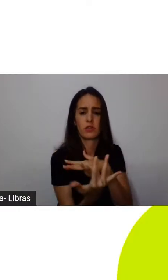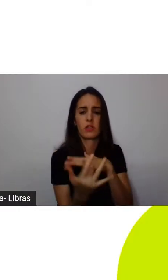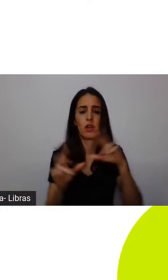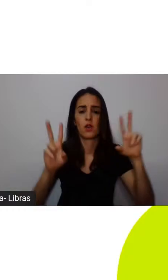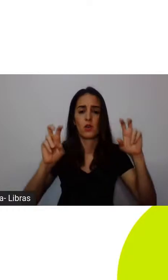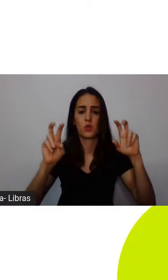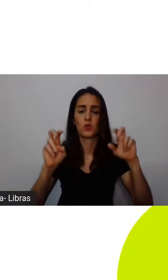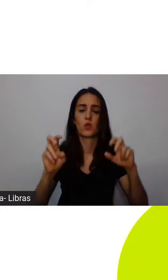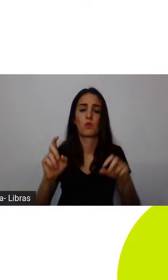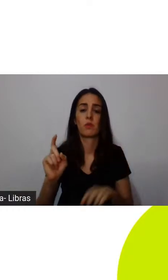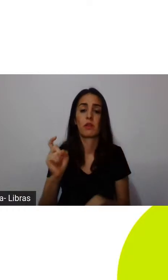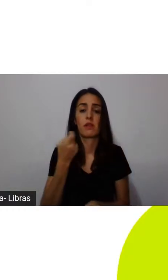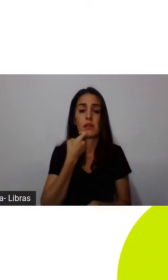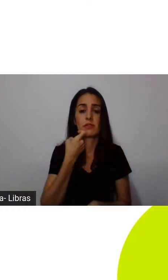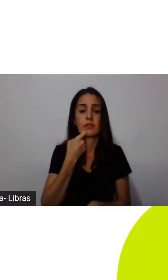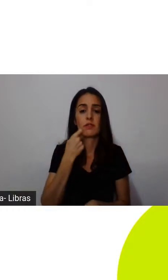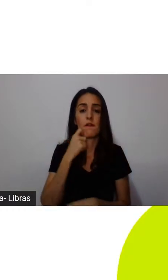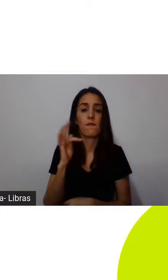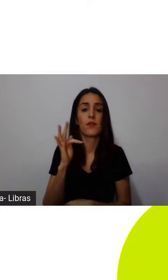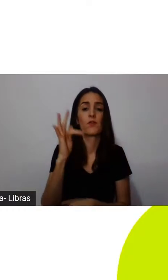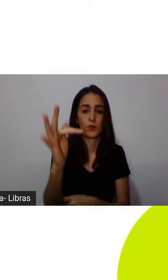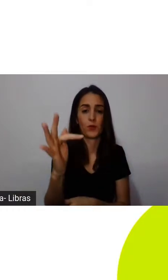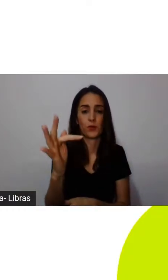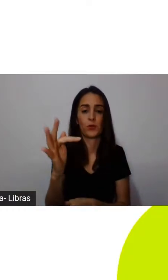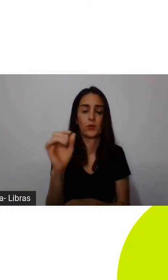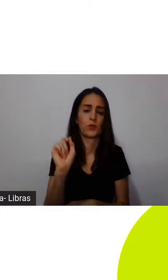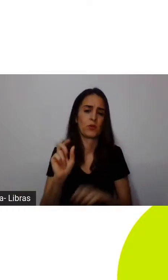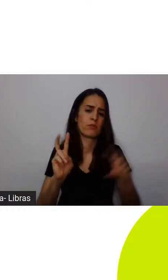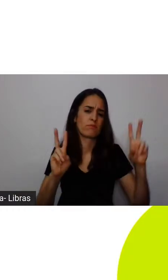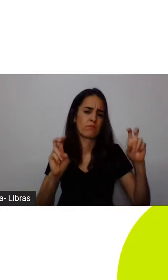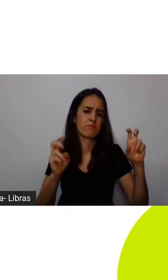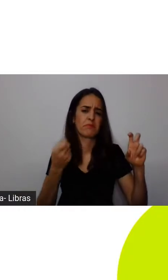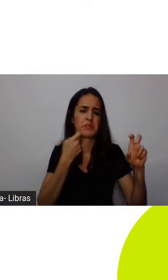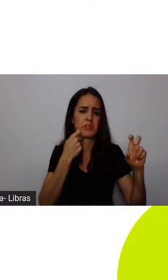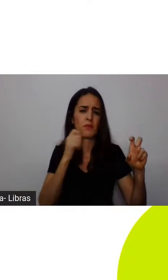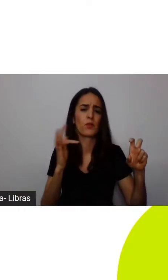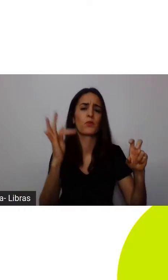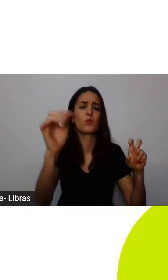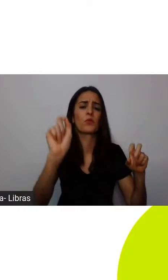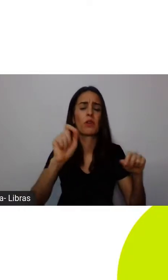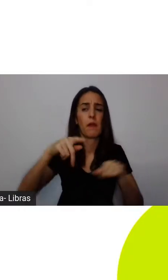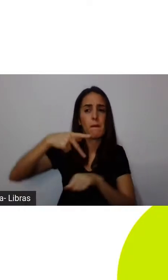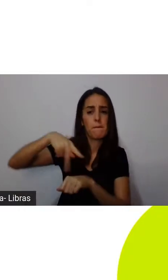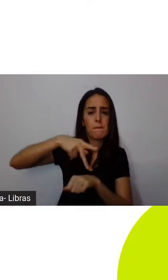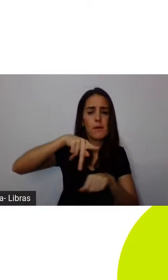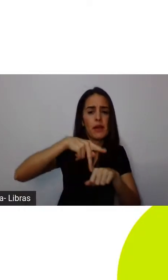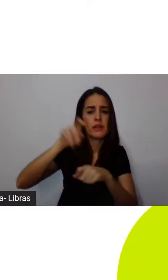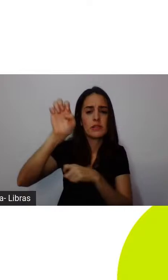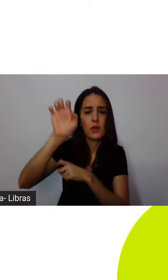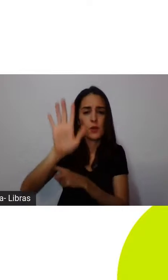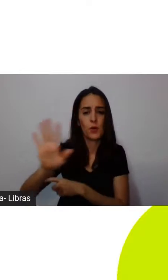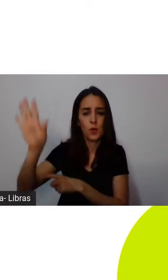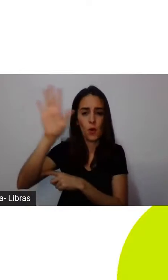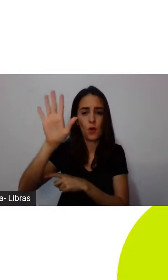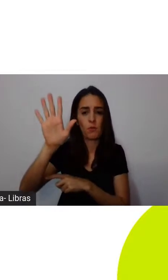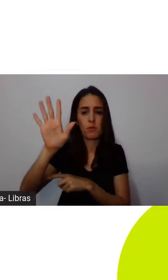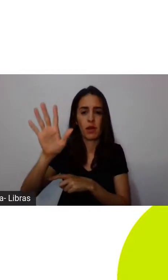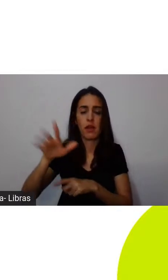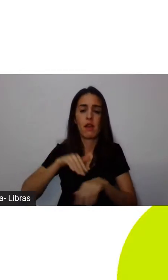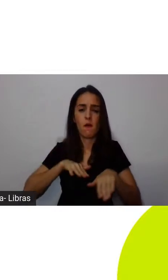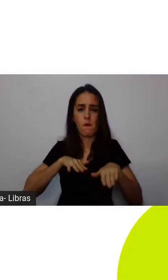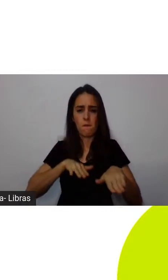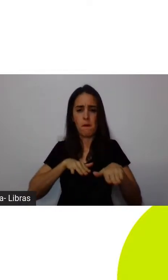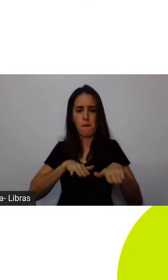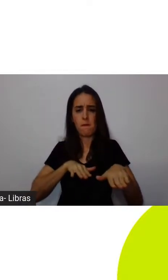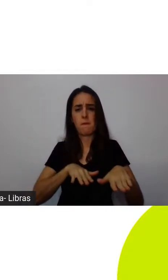sextas-feiras para o futuro, que se estende em vários países da Europa, com os jovens marchando pelo clima,